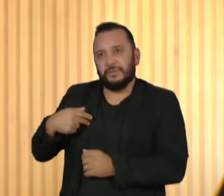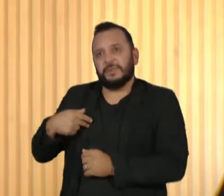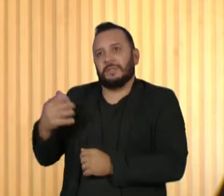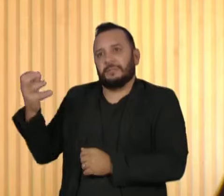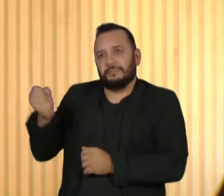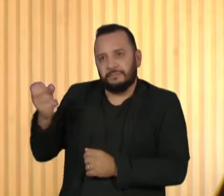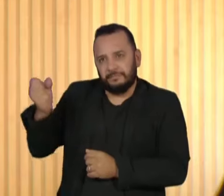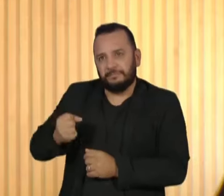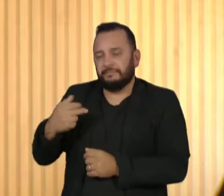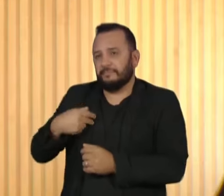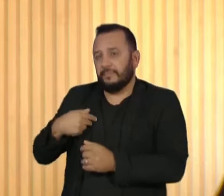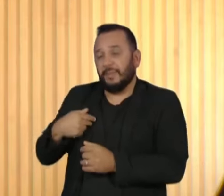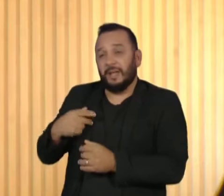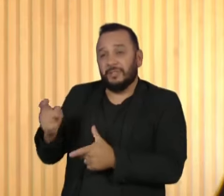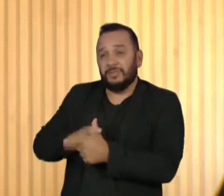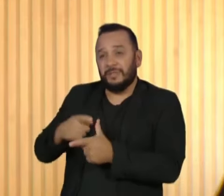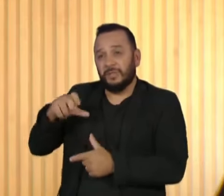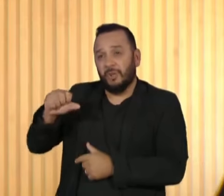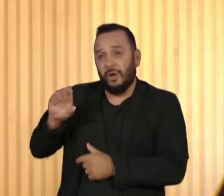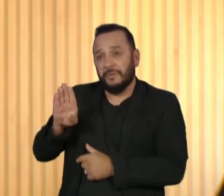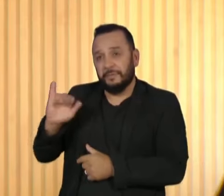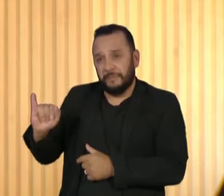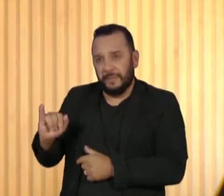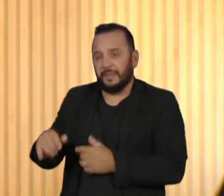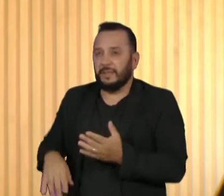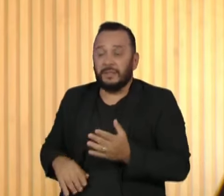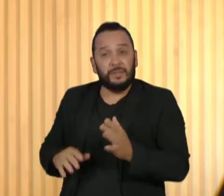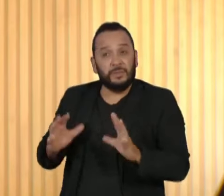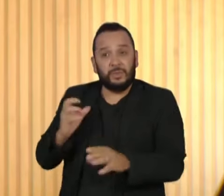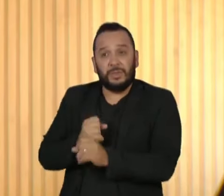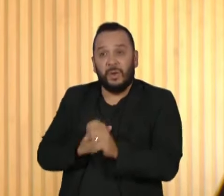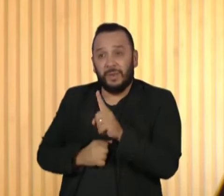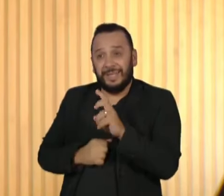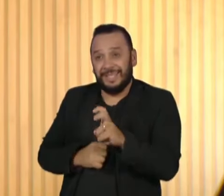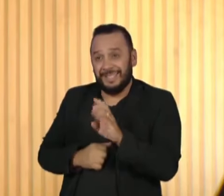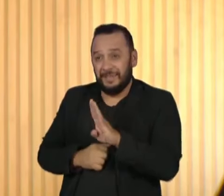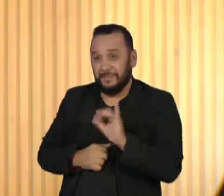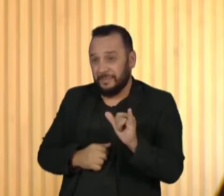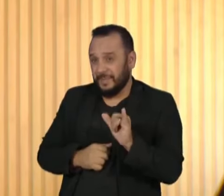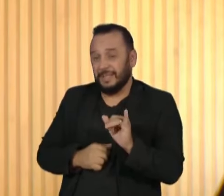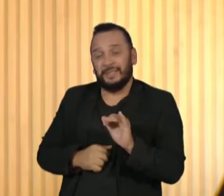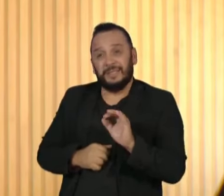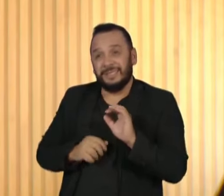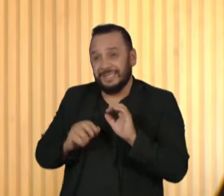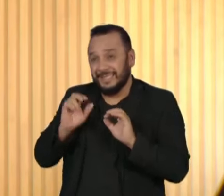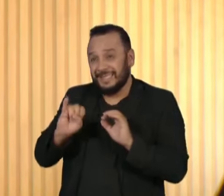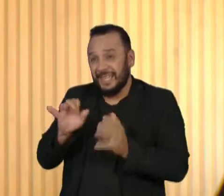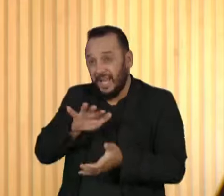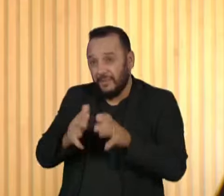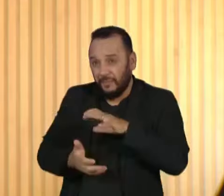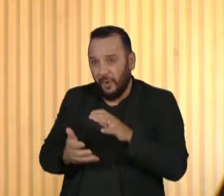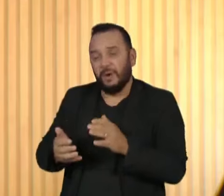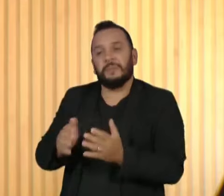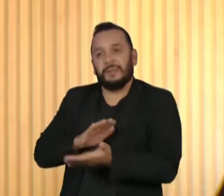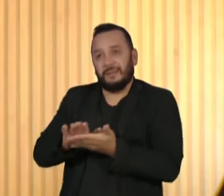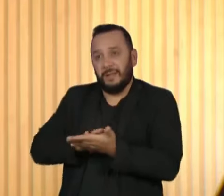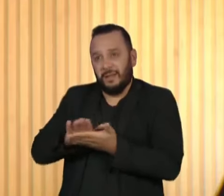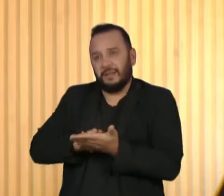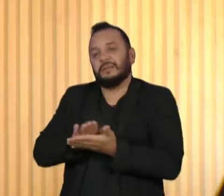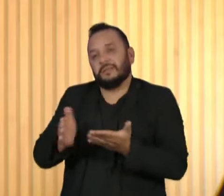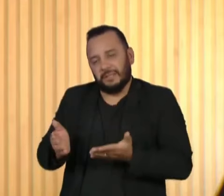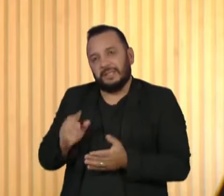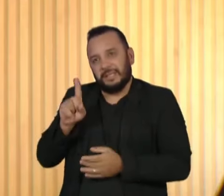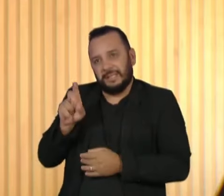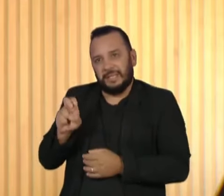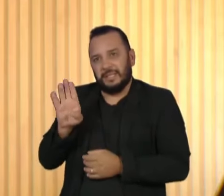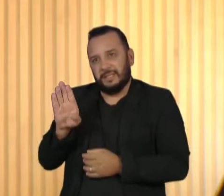por ano, quase 10 bilhões, que seriam 15 bilhões se nós não tivéssemos feito a reforma da previdência que nós fizemos. E se você tem um déficit